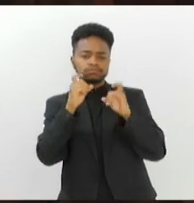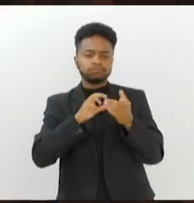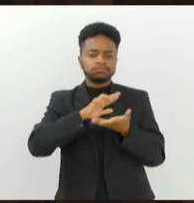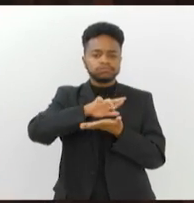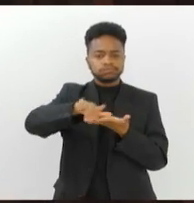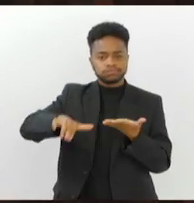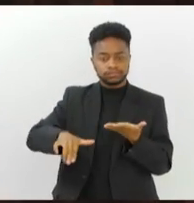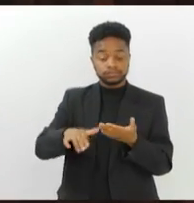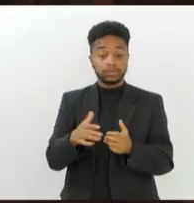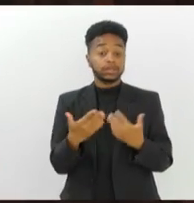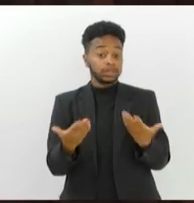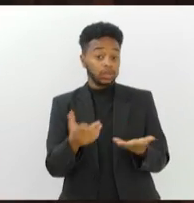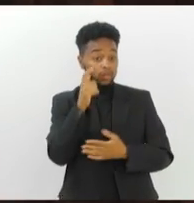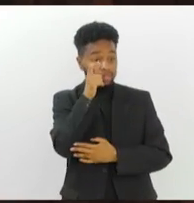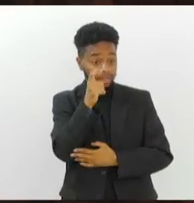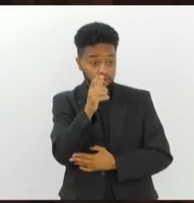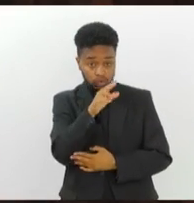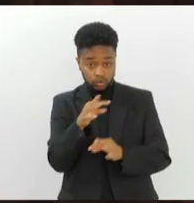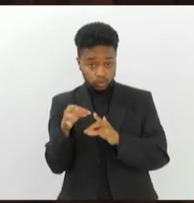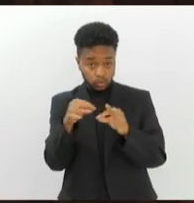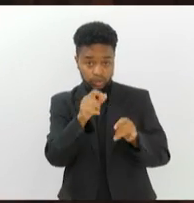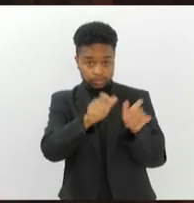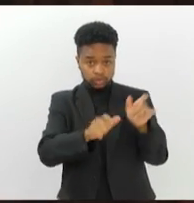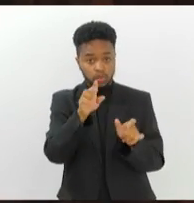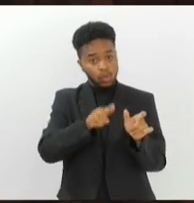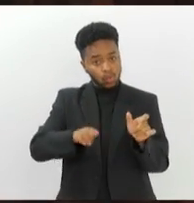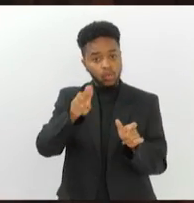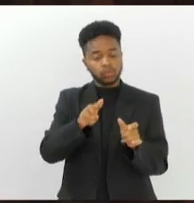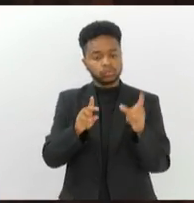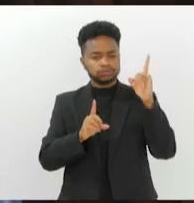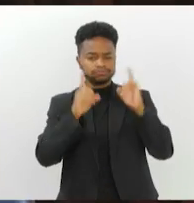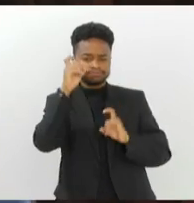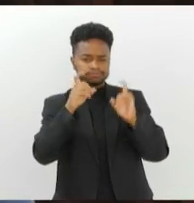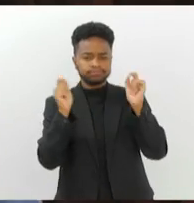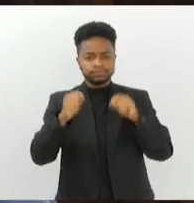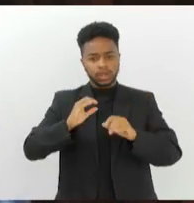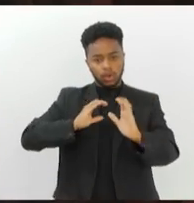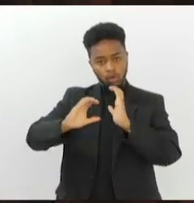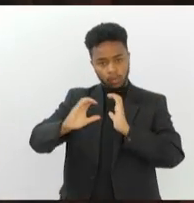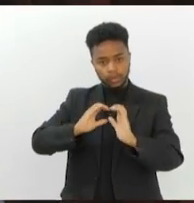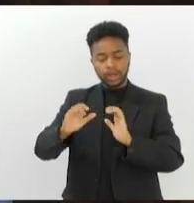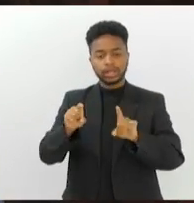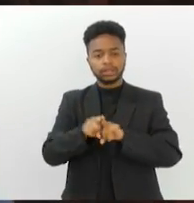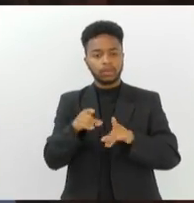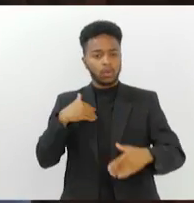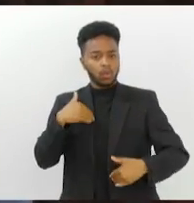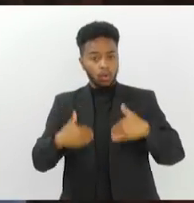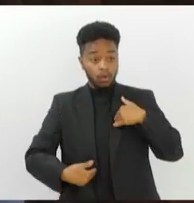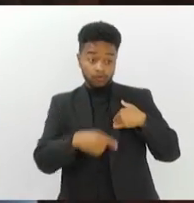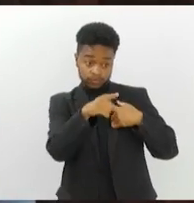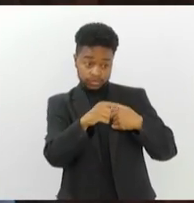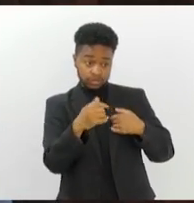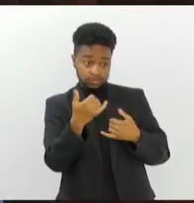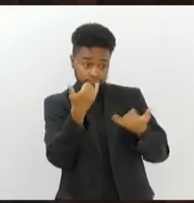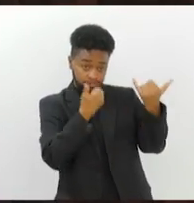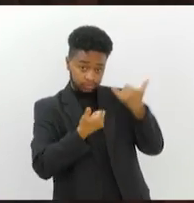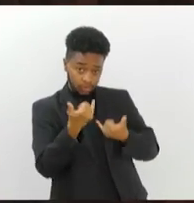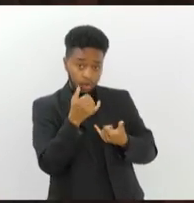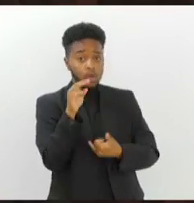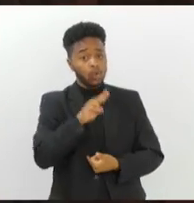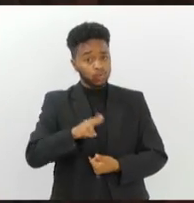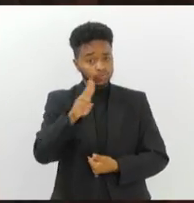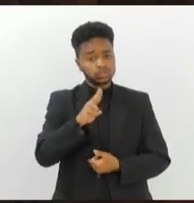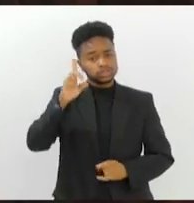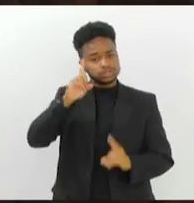É, o interessante é que, assim, todos usam mímica para se comunicar, e a parte corporal, inclusive você está falando comigo, fazendo uma